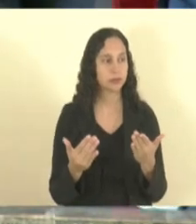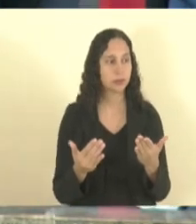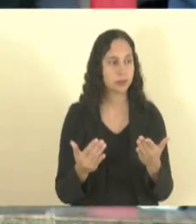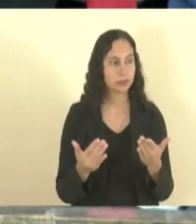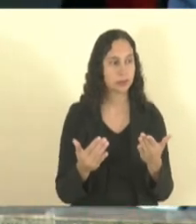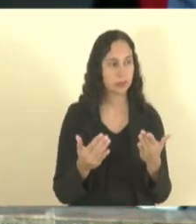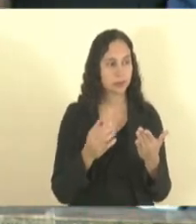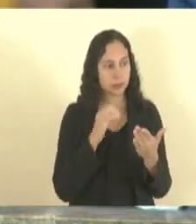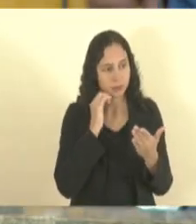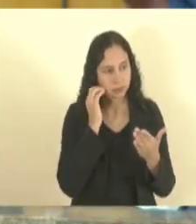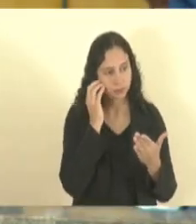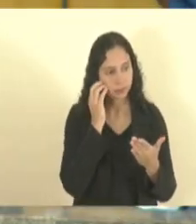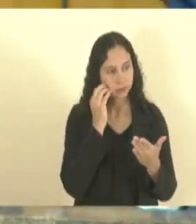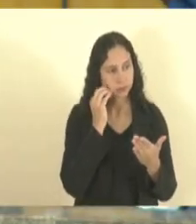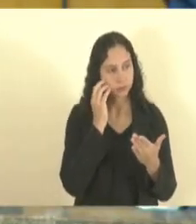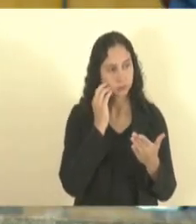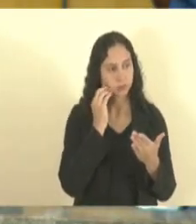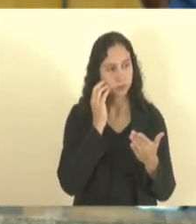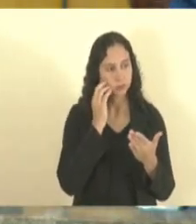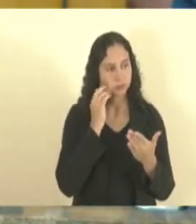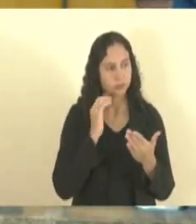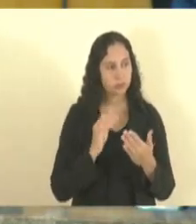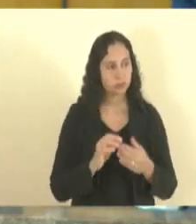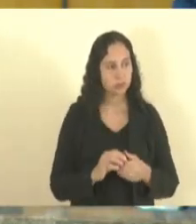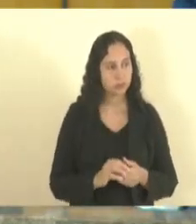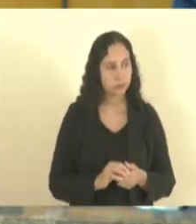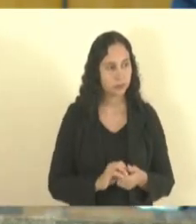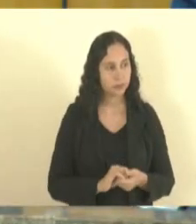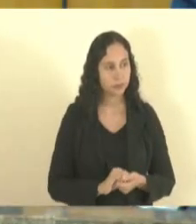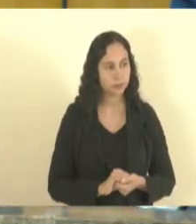não vai dar não dá não tem coro